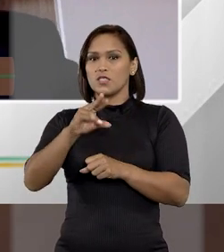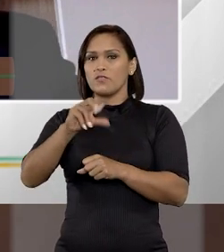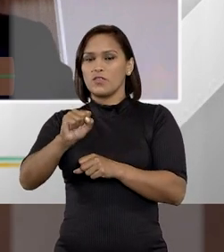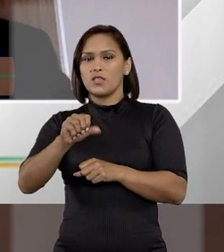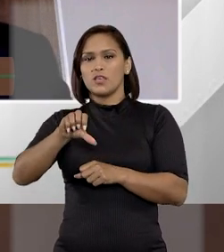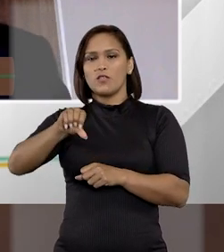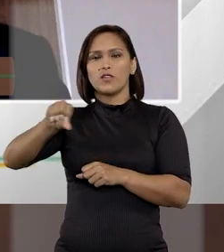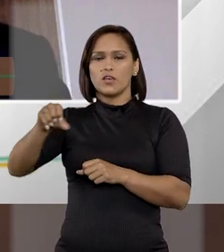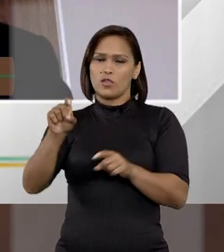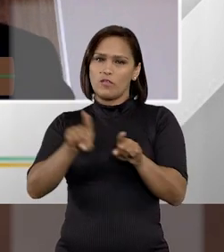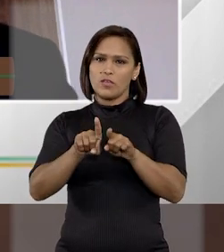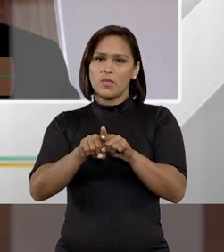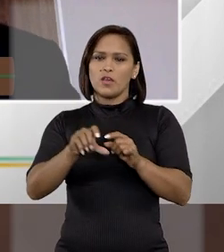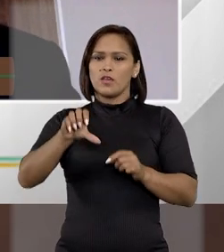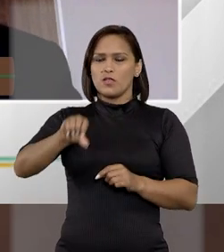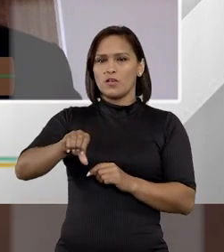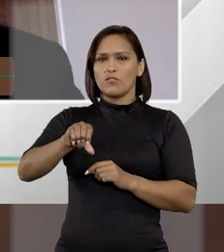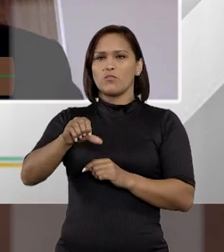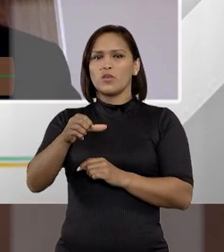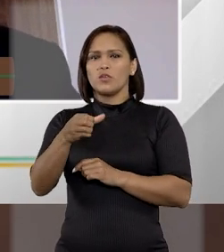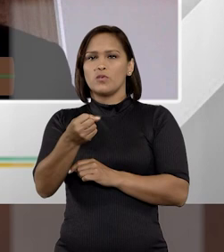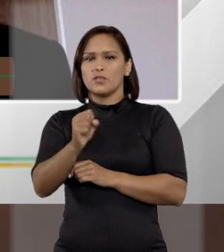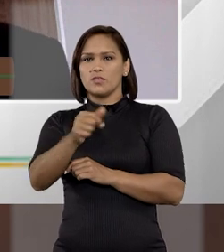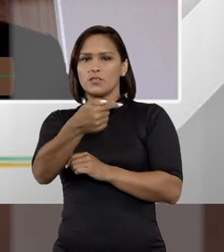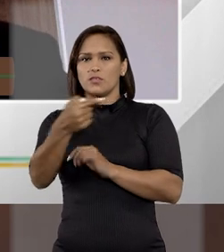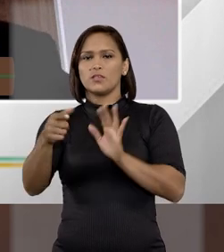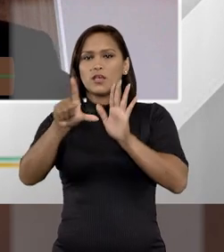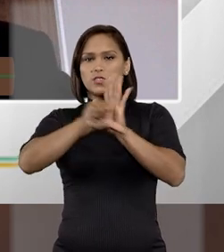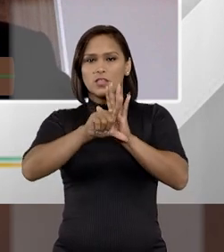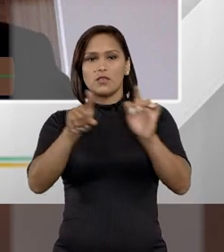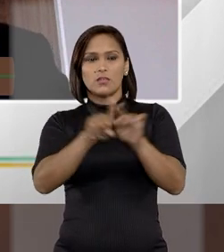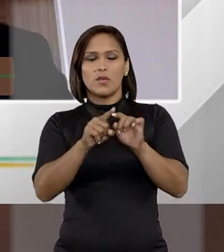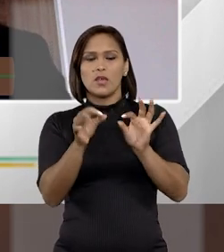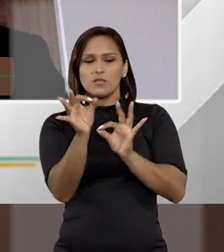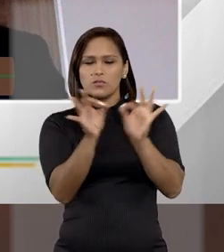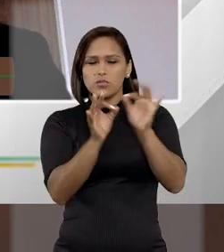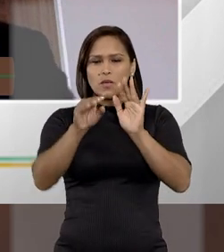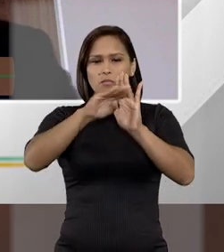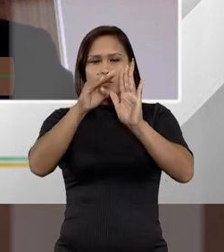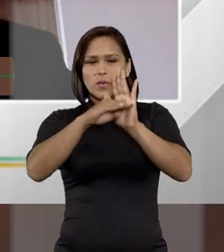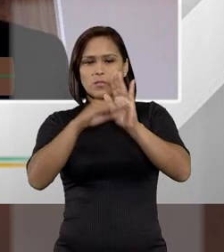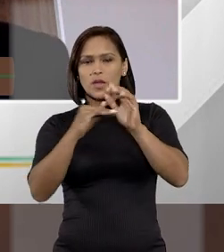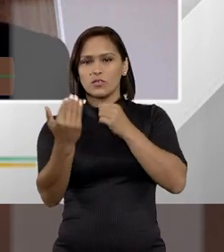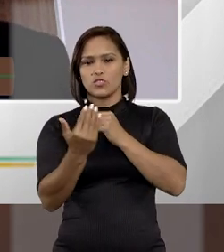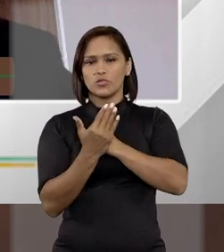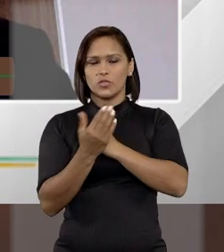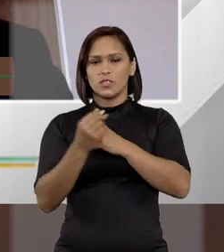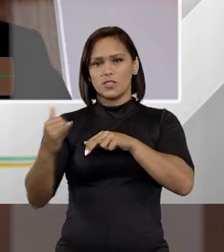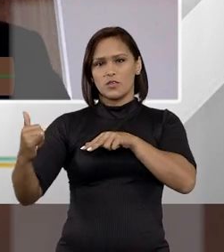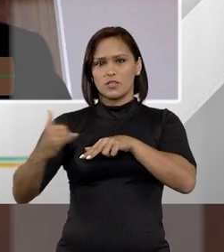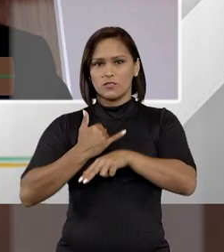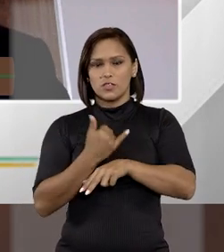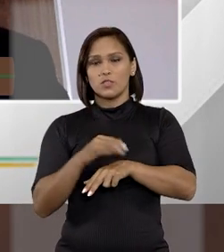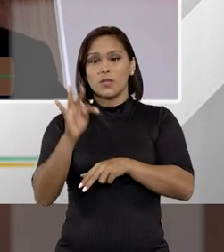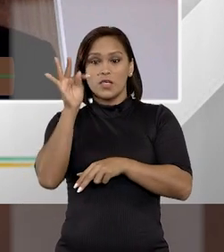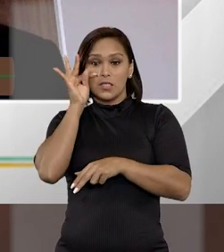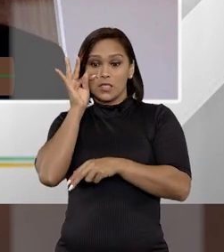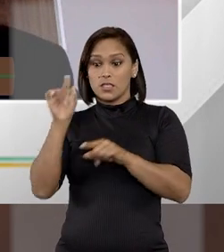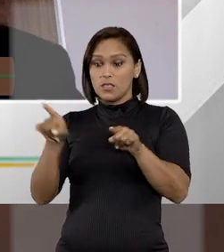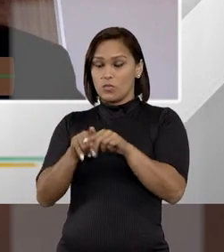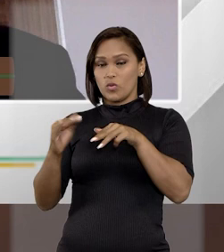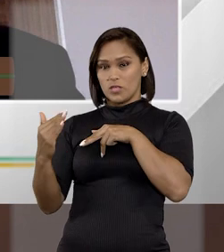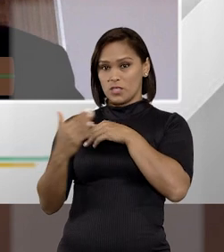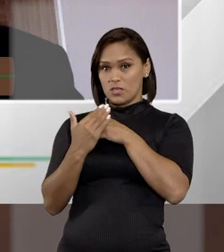em 99, por exemplo, a gente tem a Lei 9.807, que traz mecanismos de proteção às vítimas, também as testemunhas,